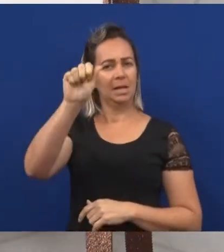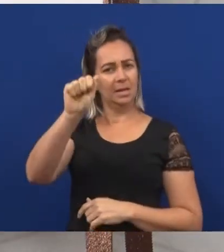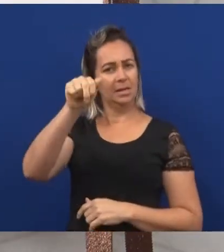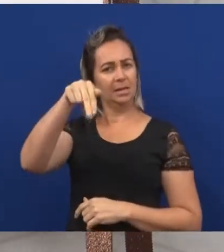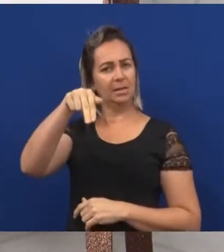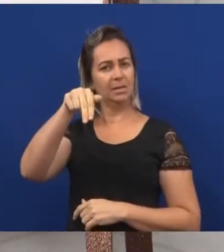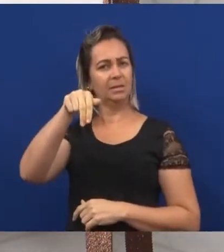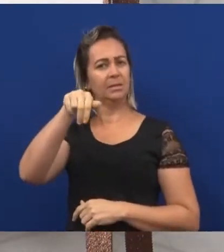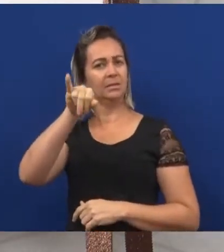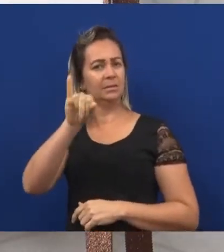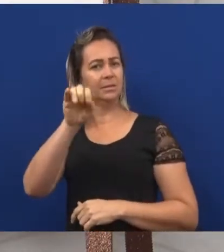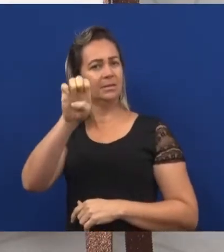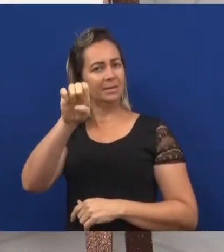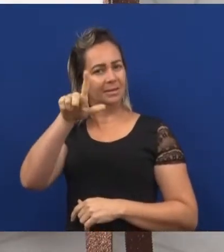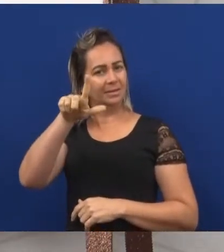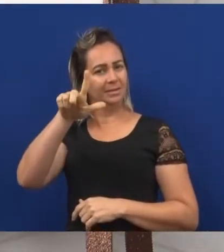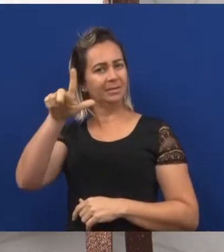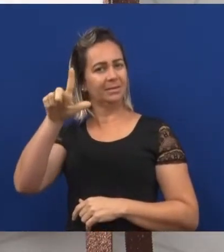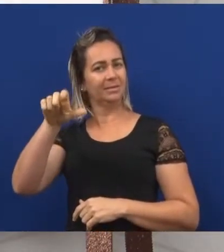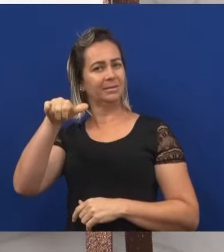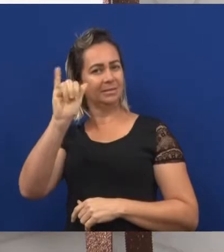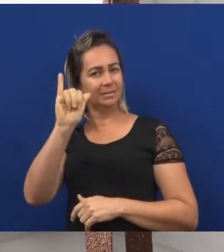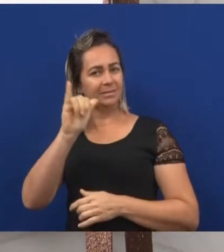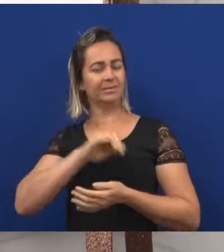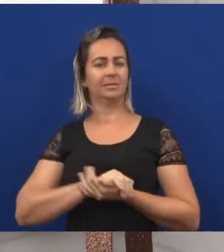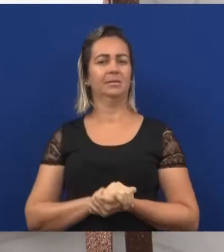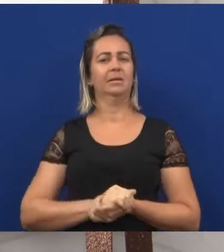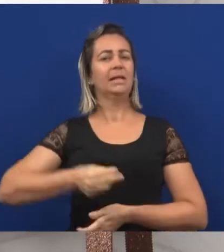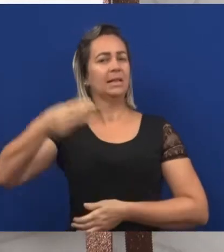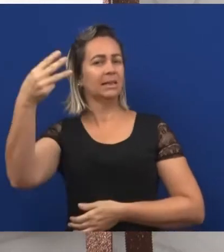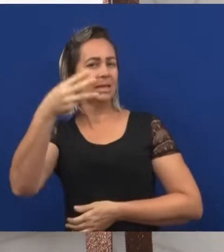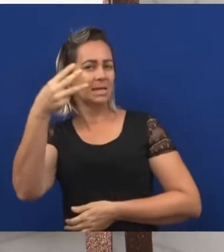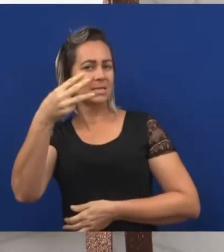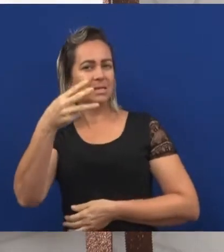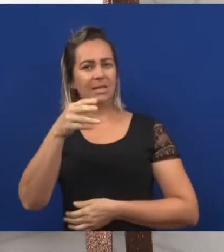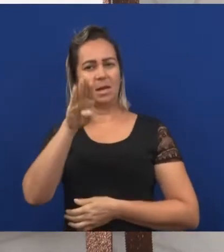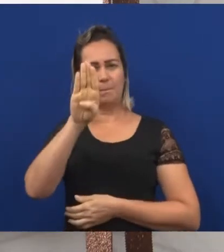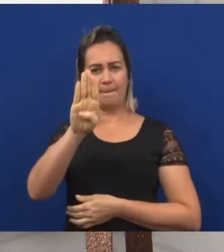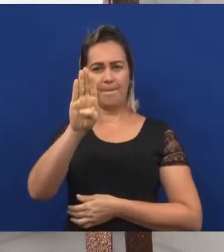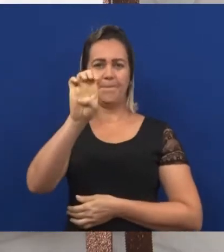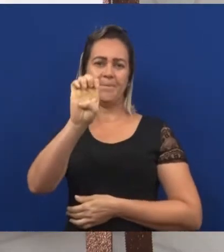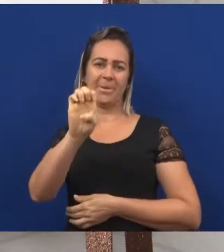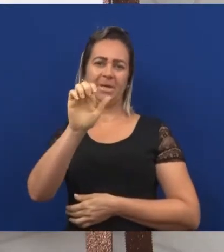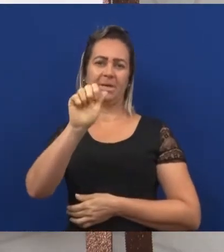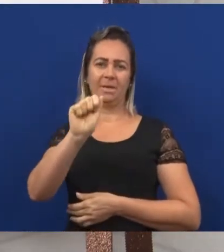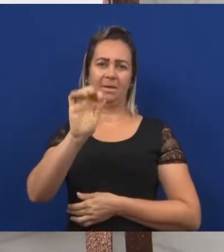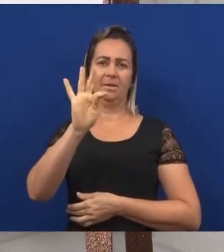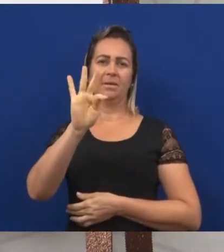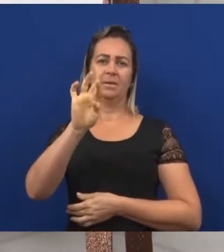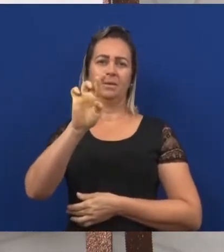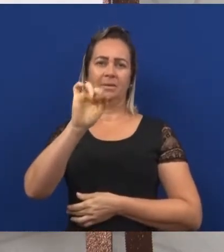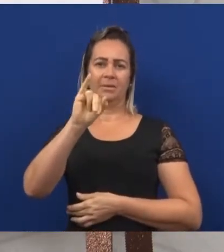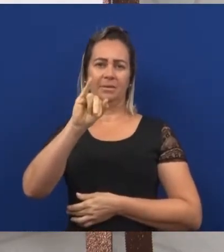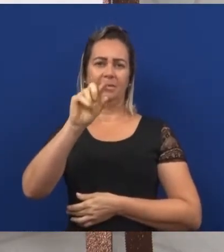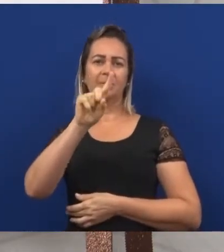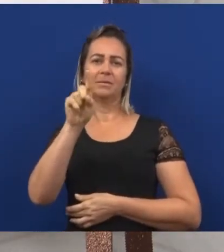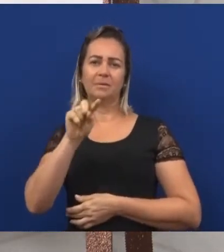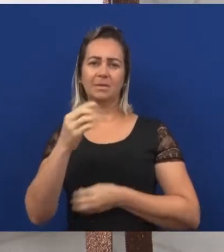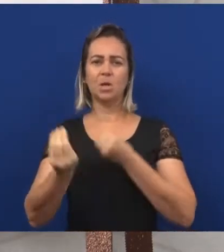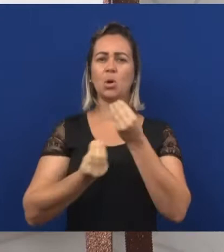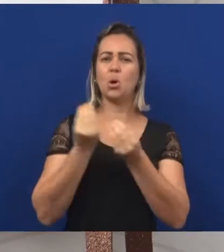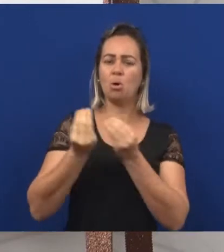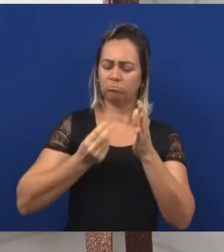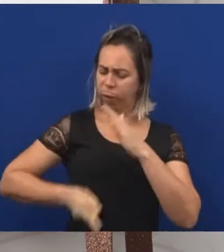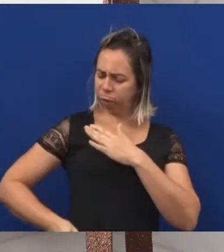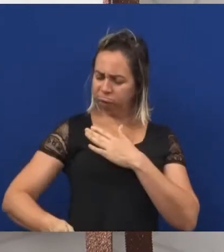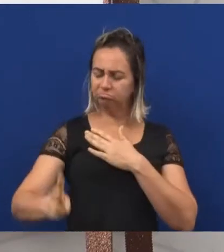A terceira é a Beatriz. E assim, seguimos na nossa